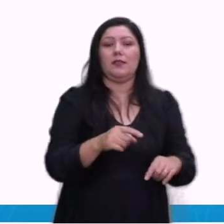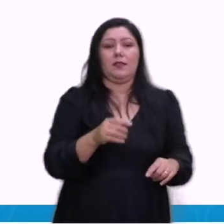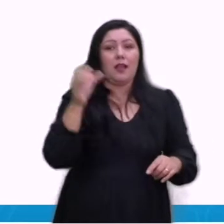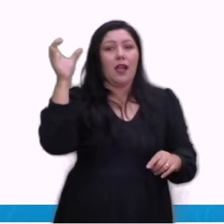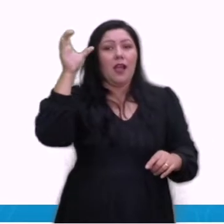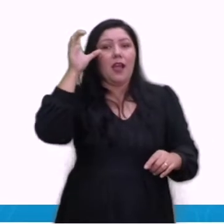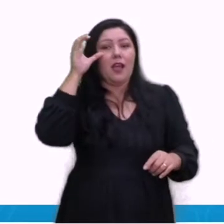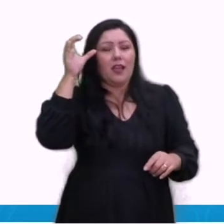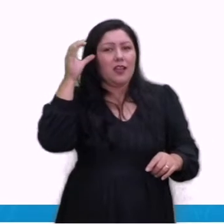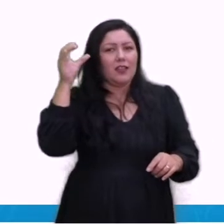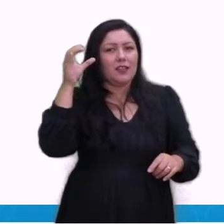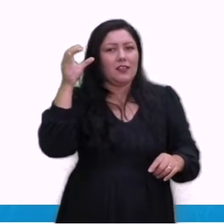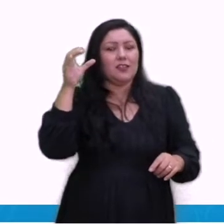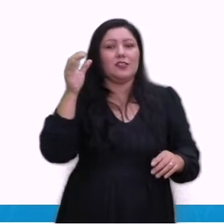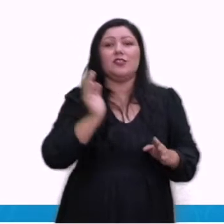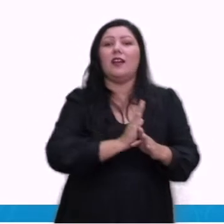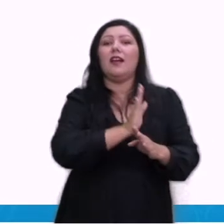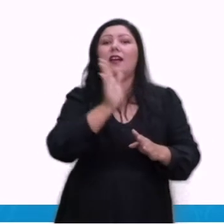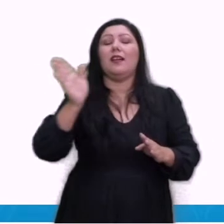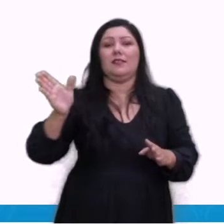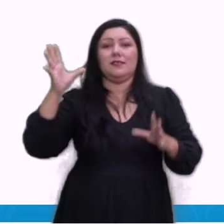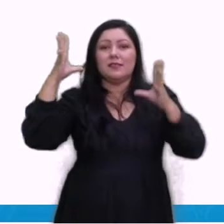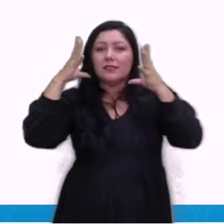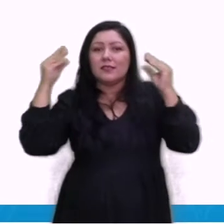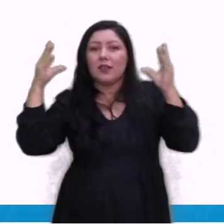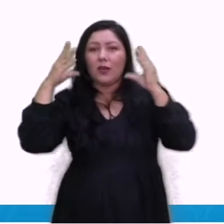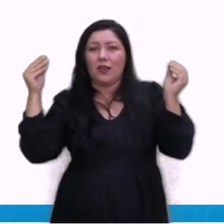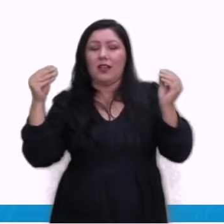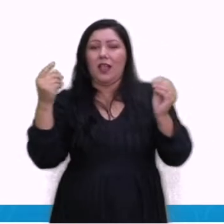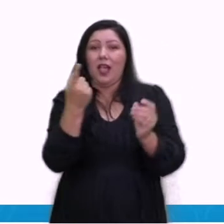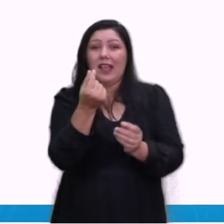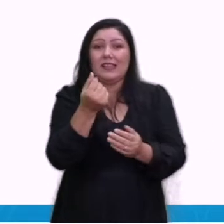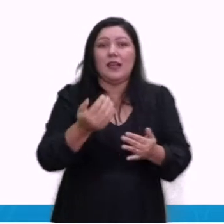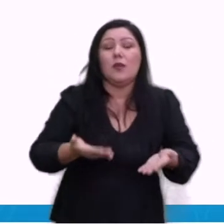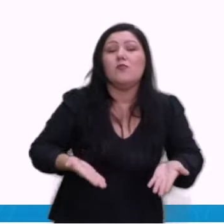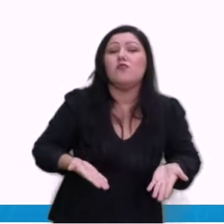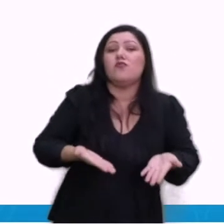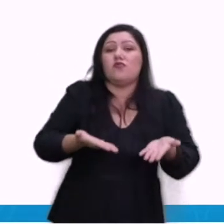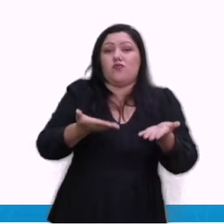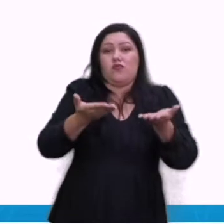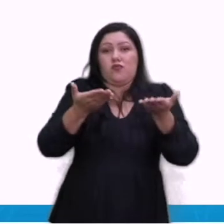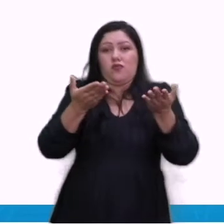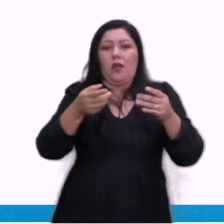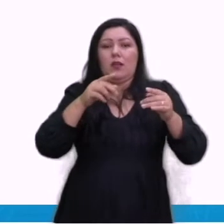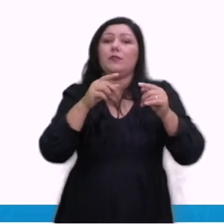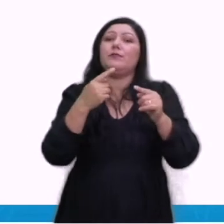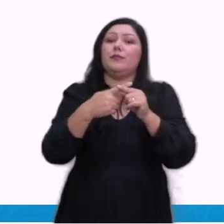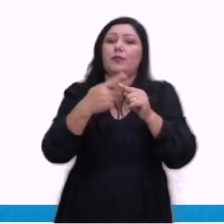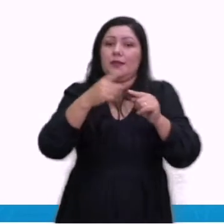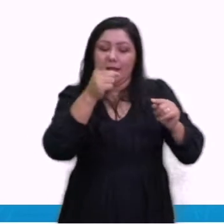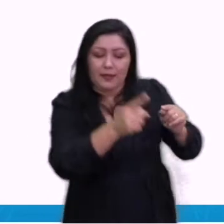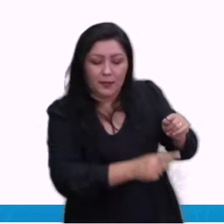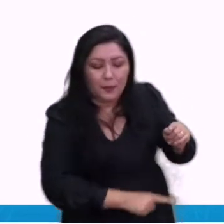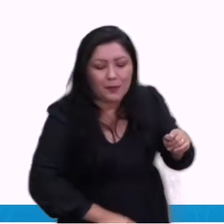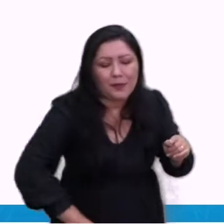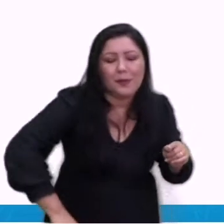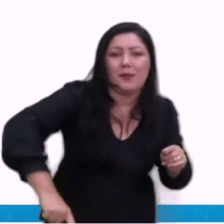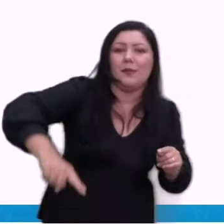à Holanda subissem o valor por causa da rota maior que deveriam fazer,